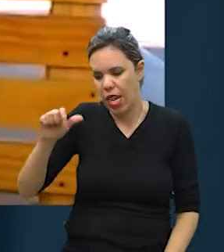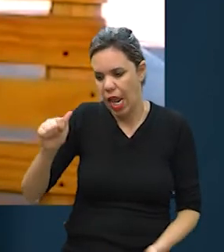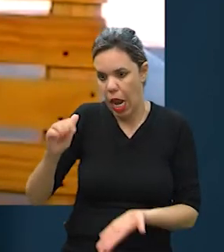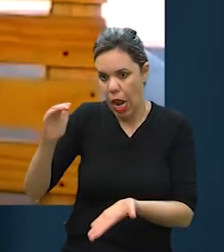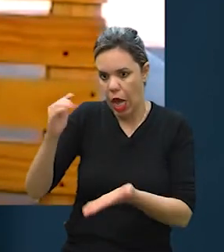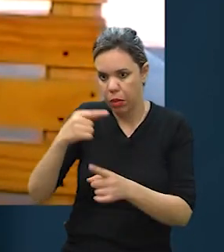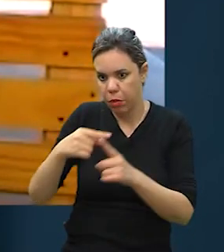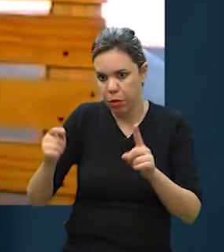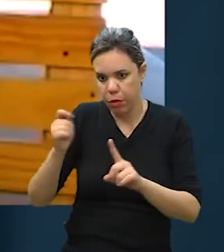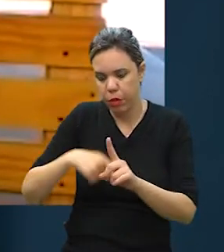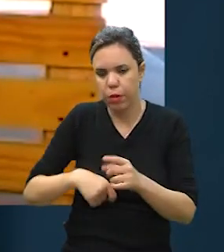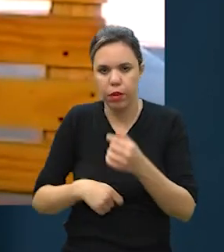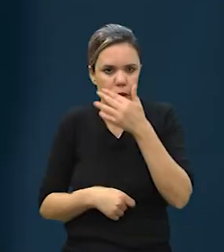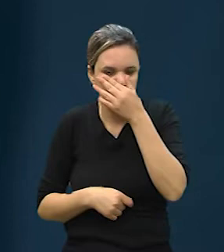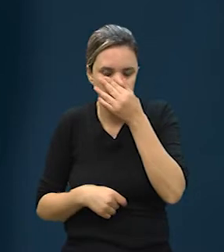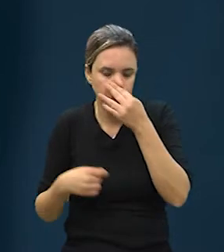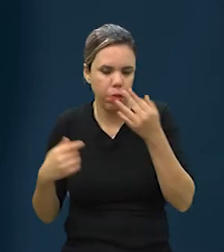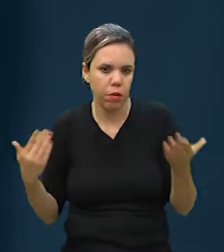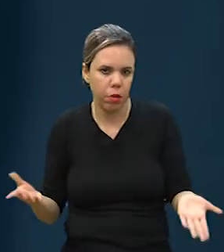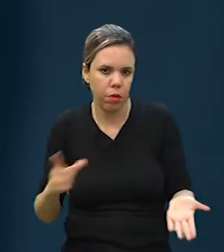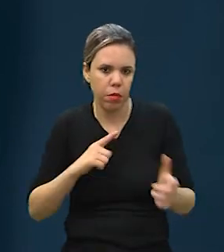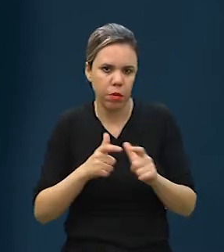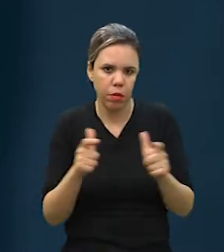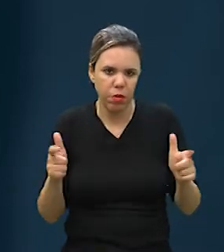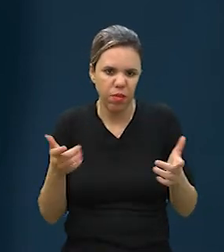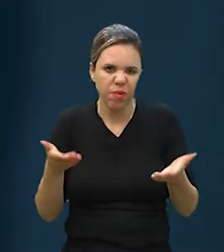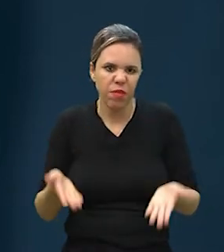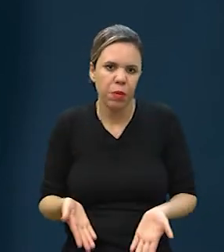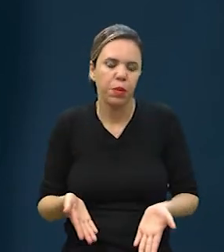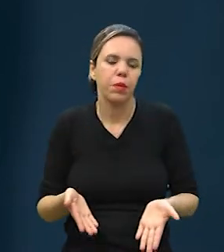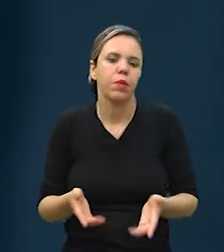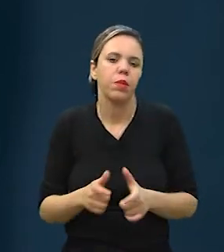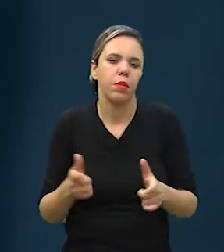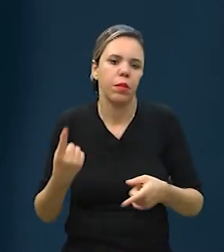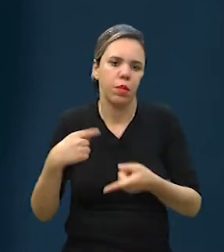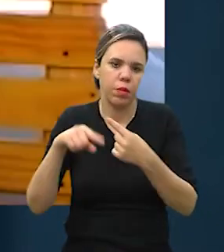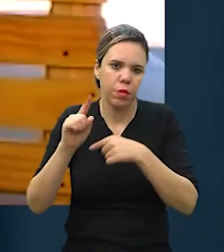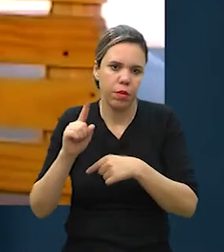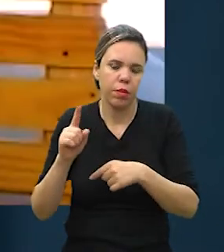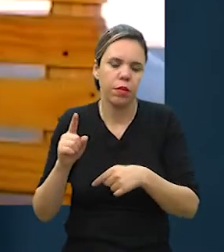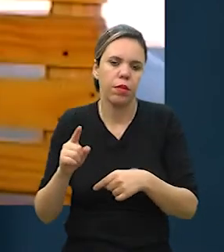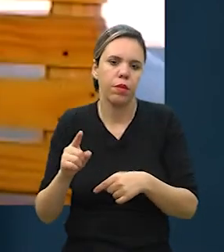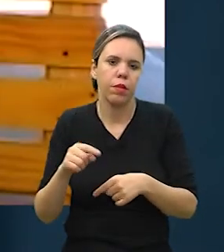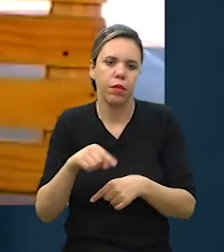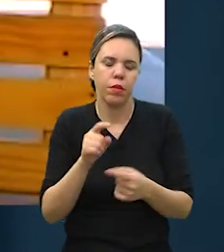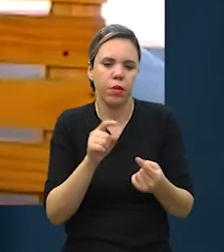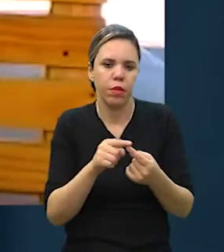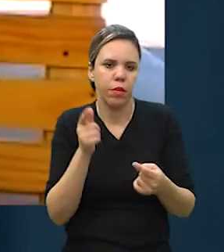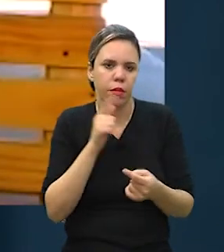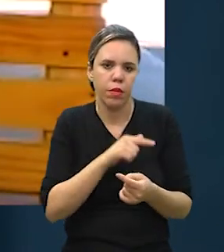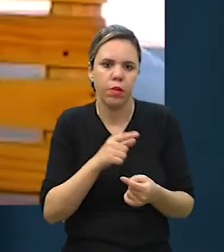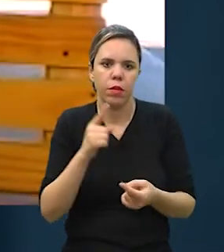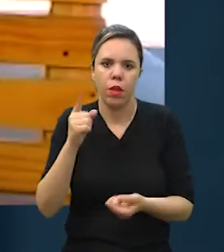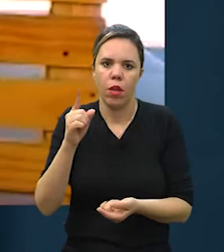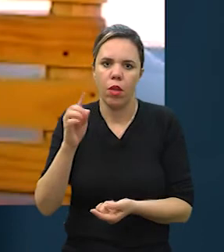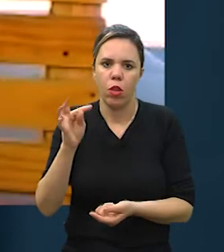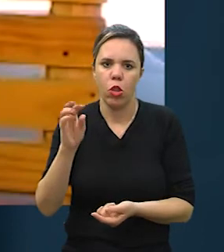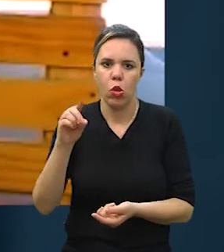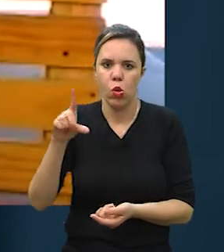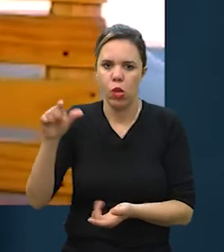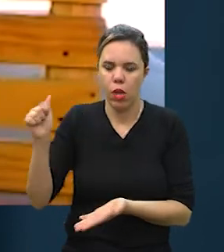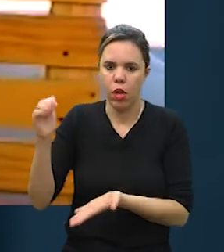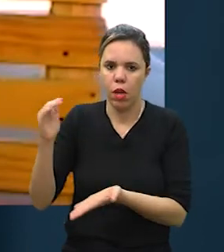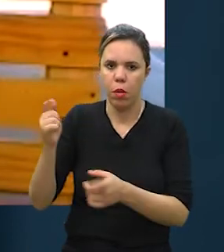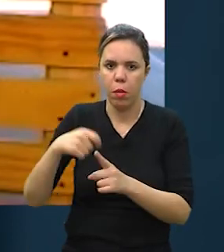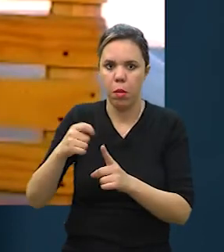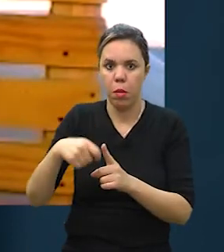e meia por mês. Então, teve um crescimento, assim, estrondante, tanto que quando a gente atingiu uma tonelada de